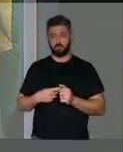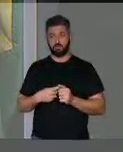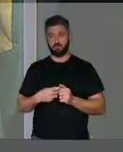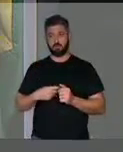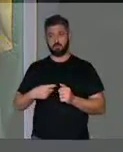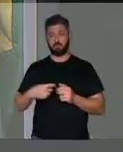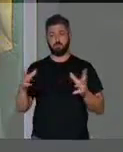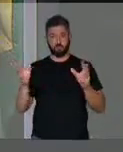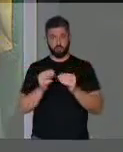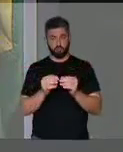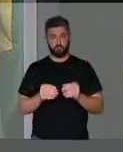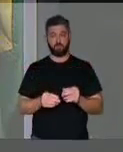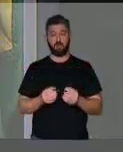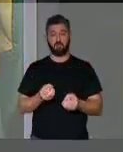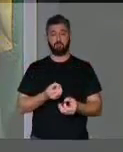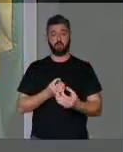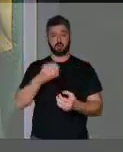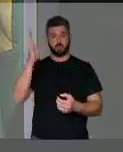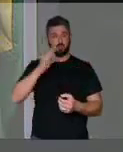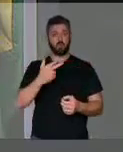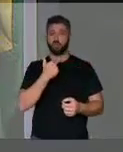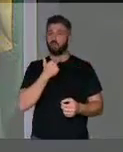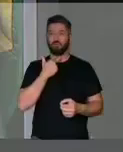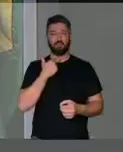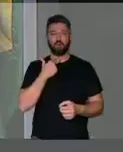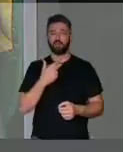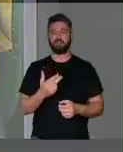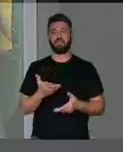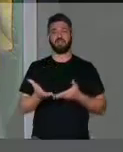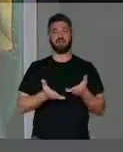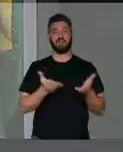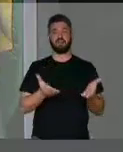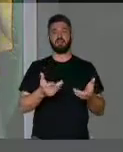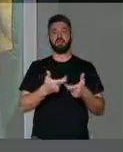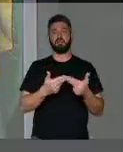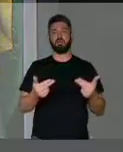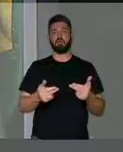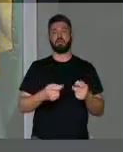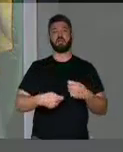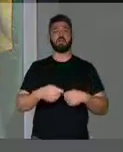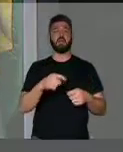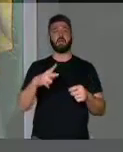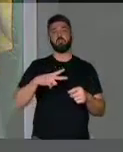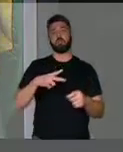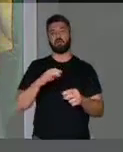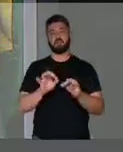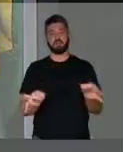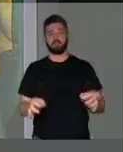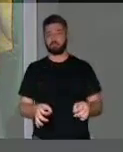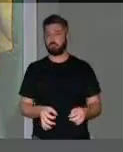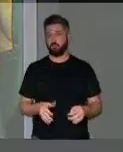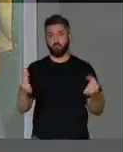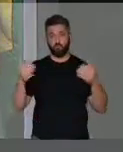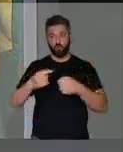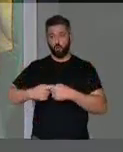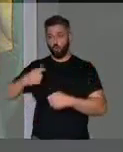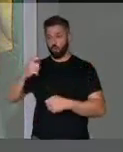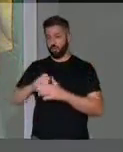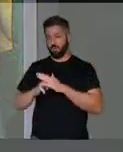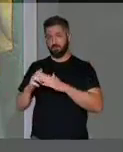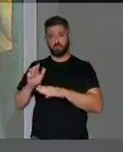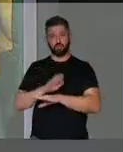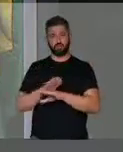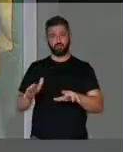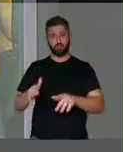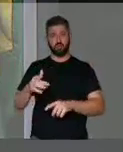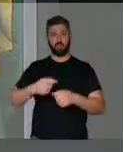Em resumo, a produção e refino do petróleo não podem ser tratados como um simples negócio privado, com foco no lucro empresarial